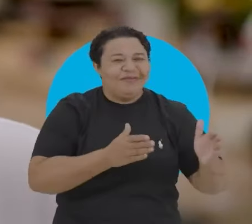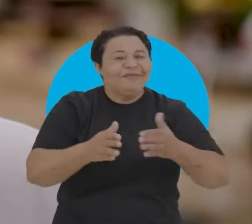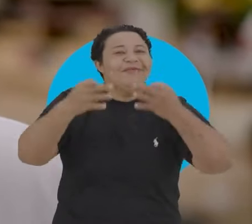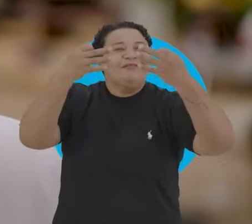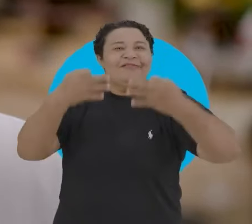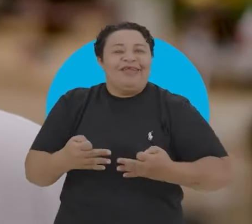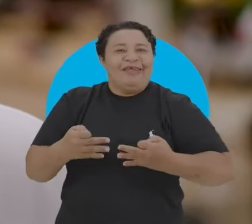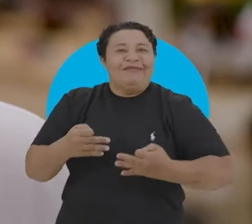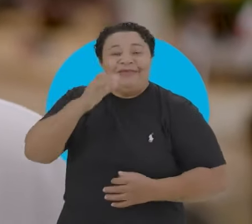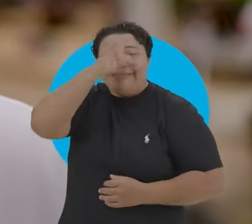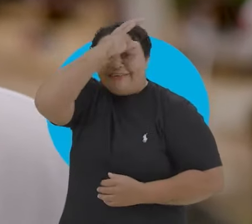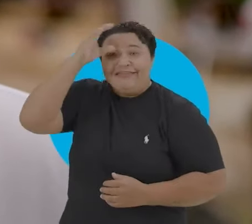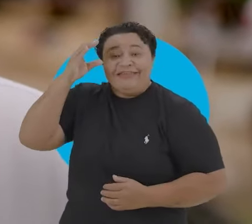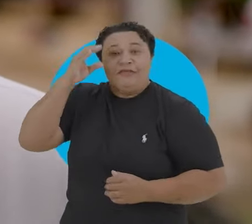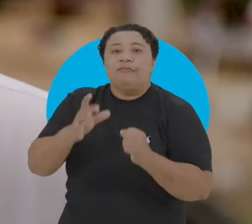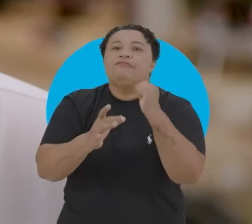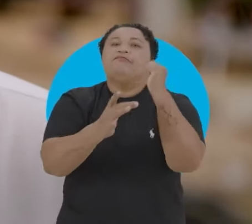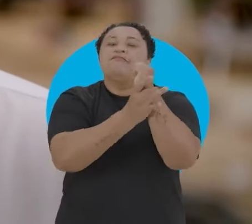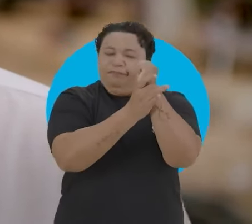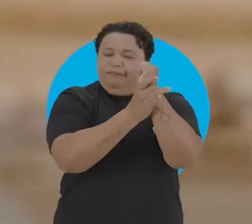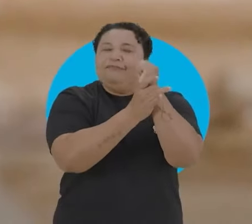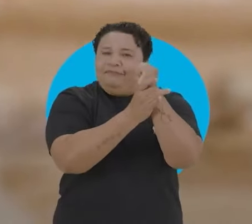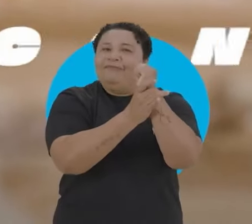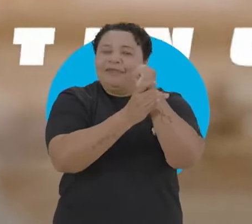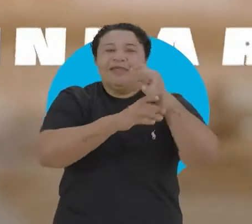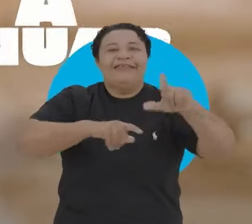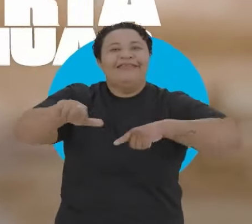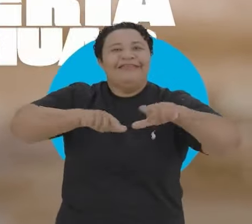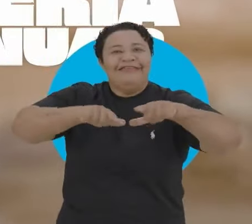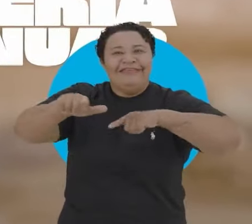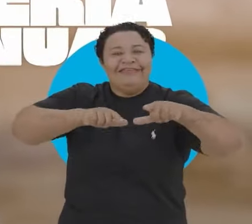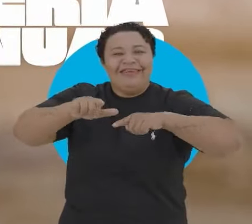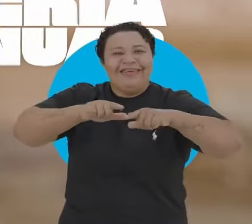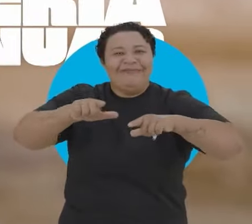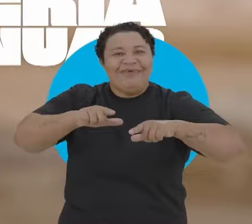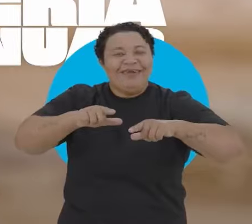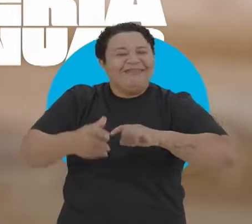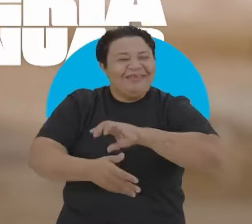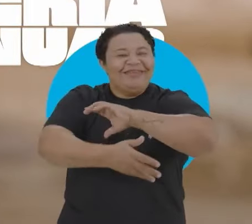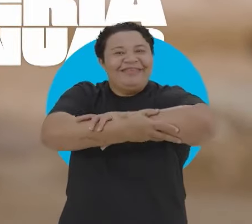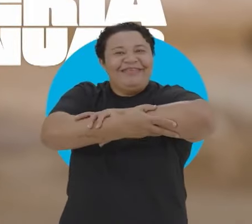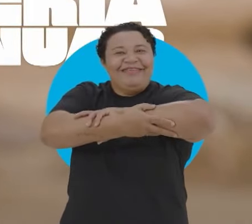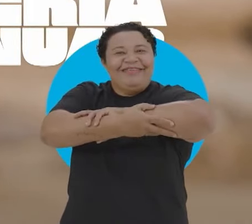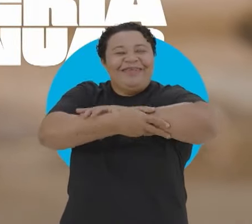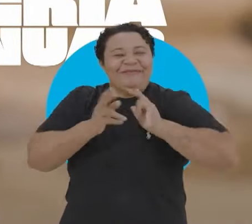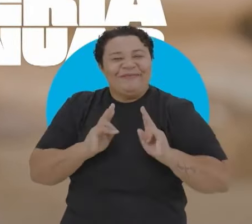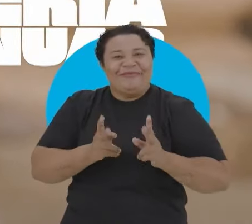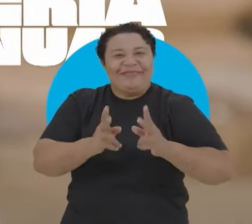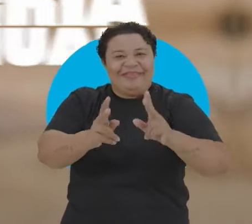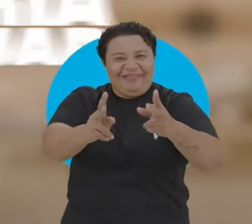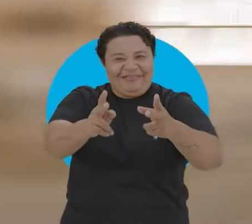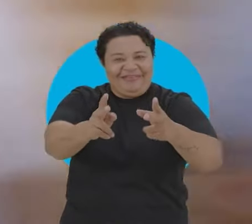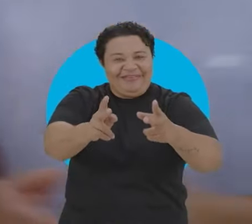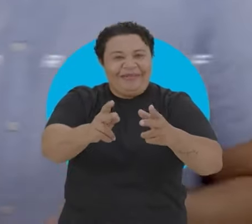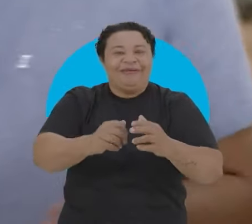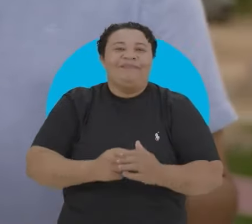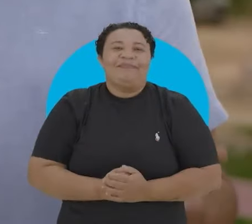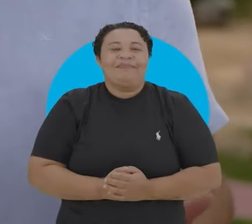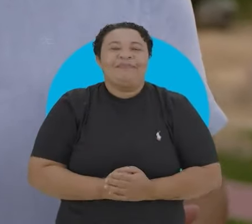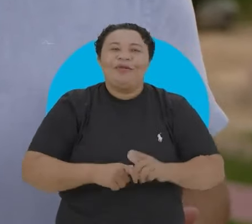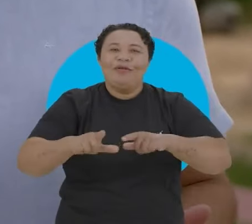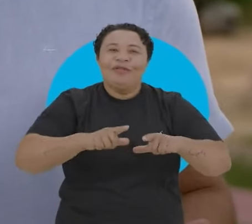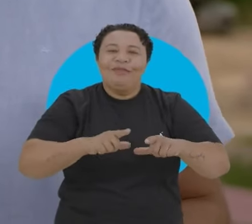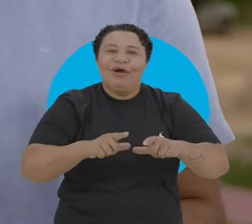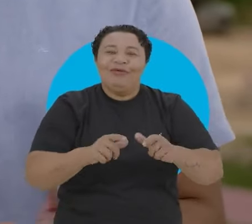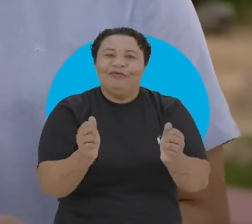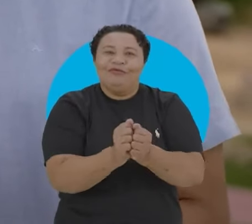o caminho certo Cícero é a garantia de que esse trabalho e a nossa parceria vão continuar O trabalho